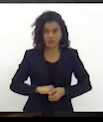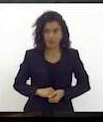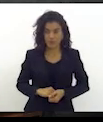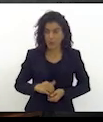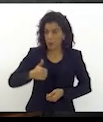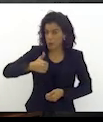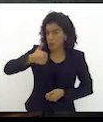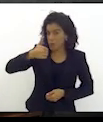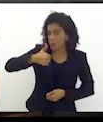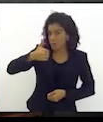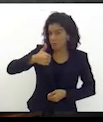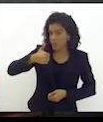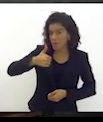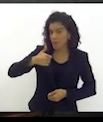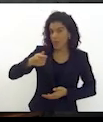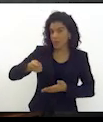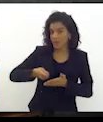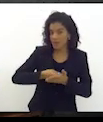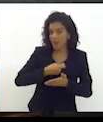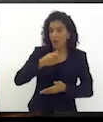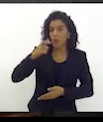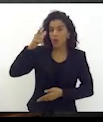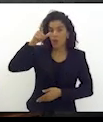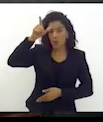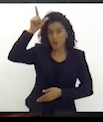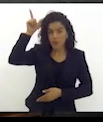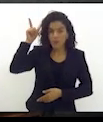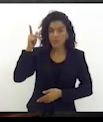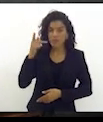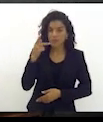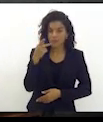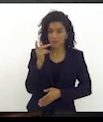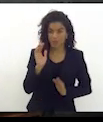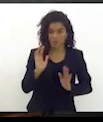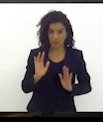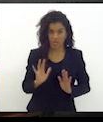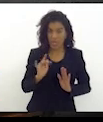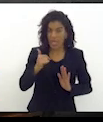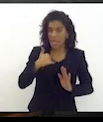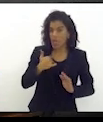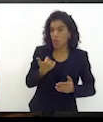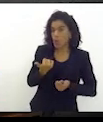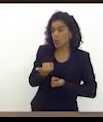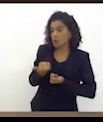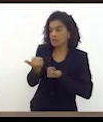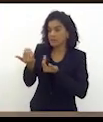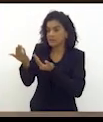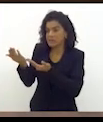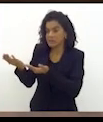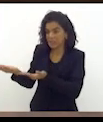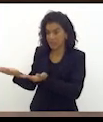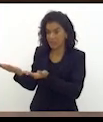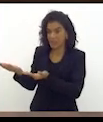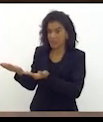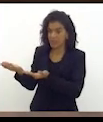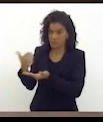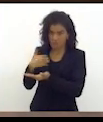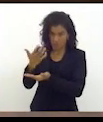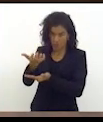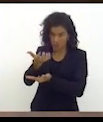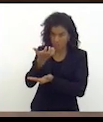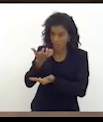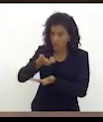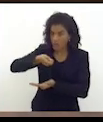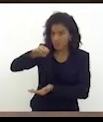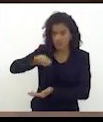orador escrito é o deputado Luiz Paulo. Eu estou cedendo para ele ser o primeiro, mas eu quero ser o segundo.